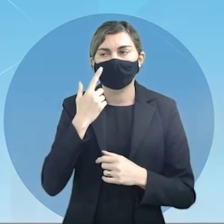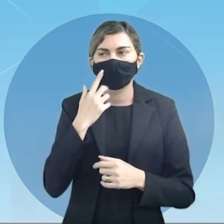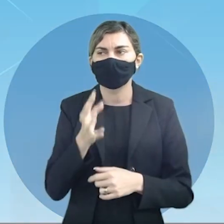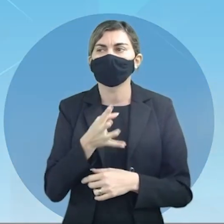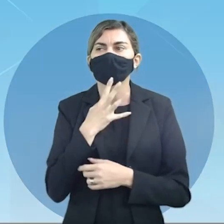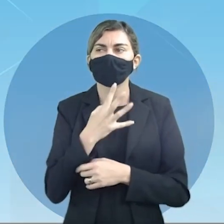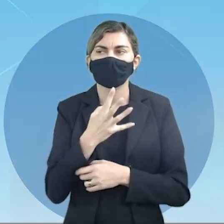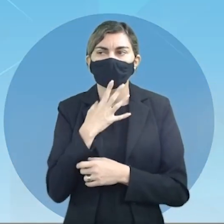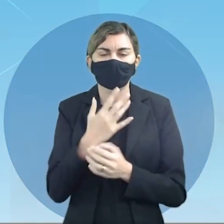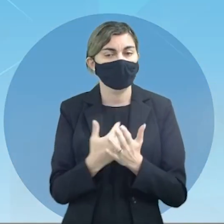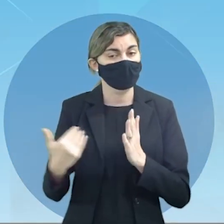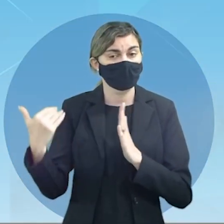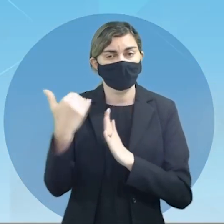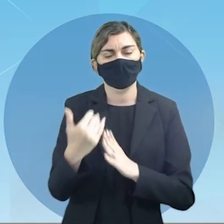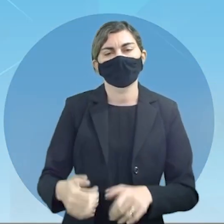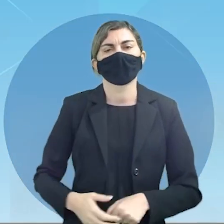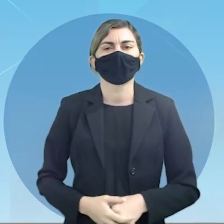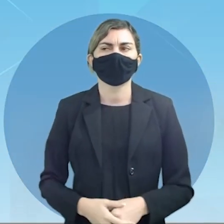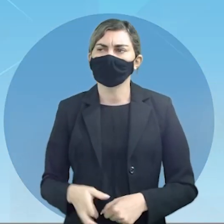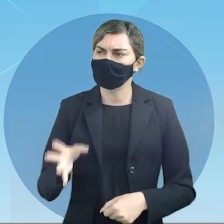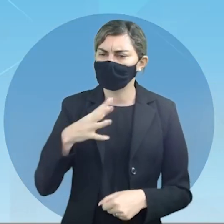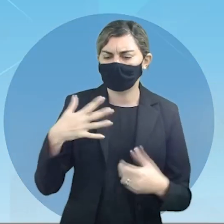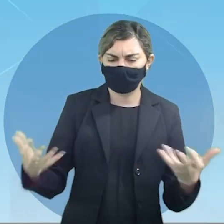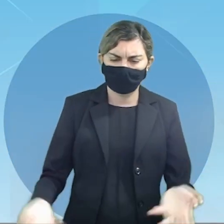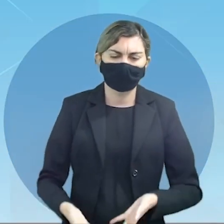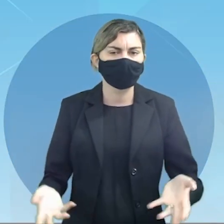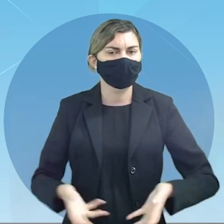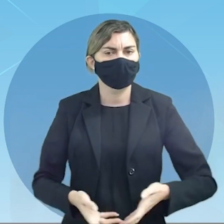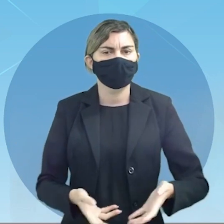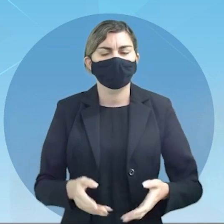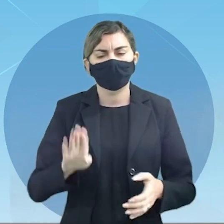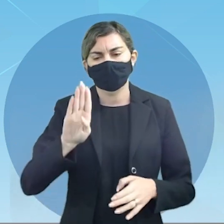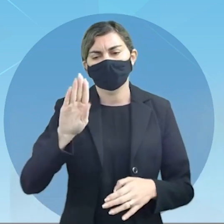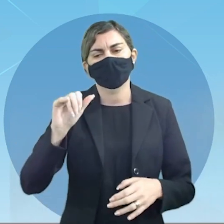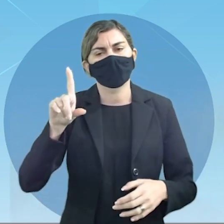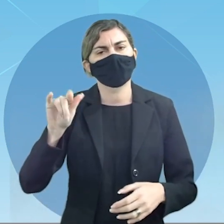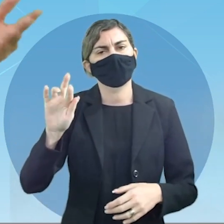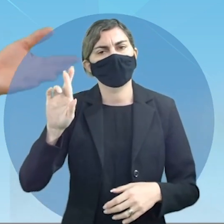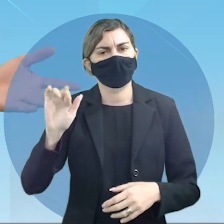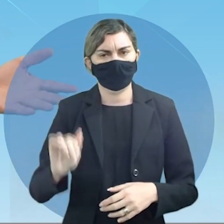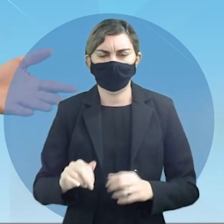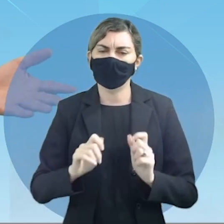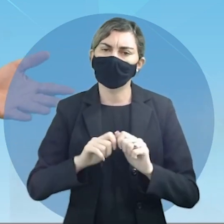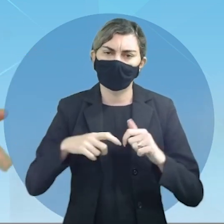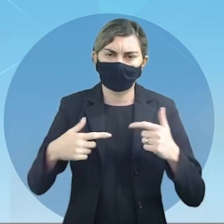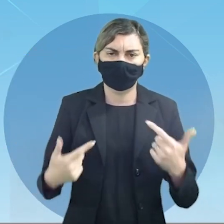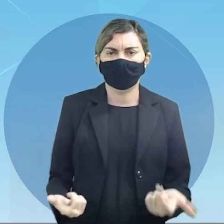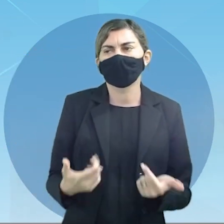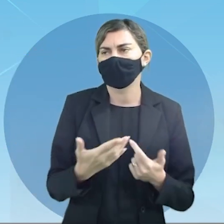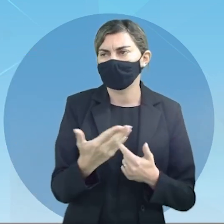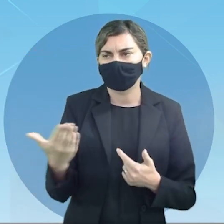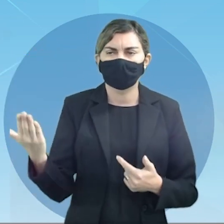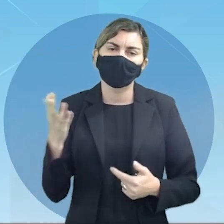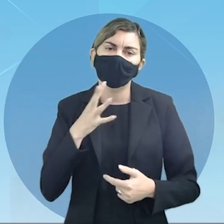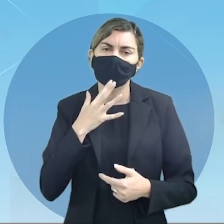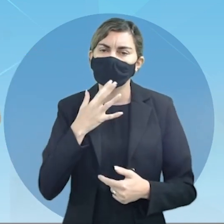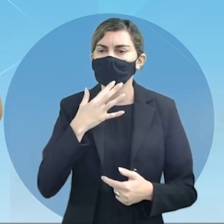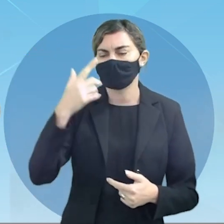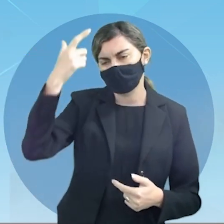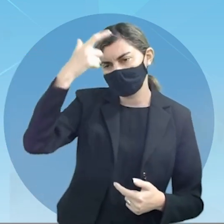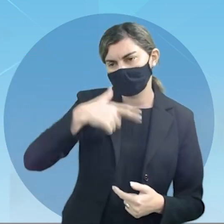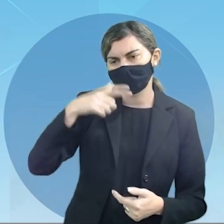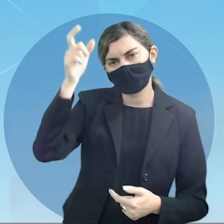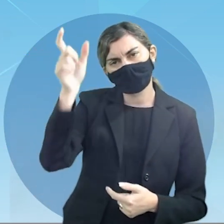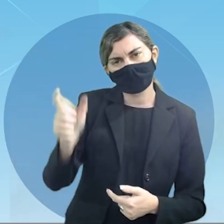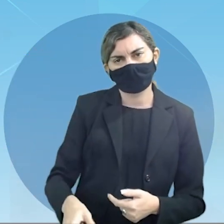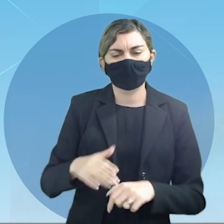conhecê-lo mais ainda vamos conhecer agora um pouco da biografia dele claro que conhecer a personalidade